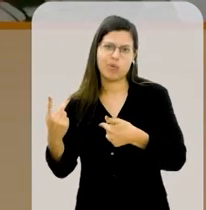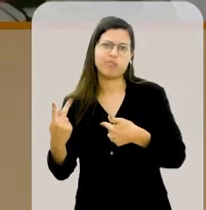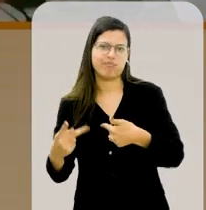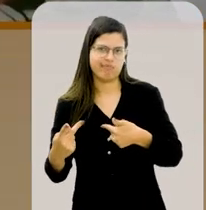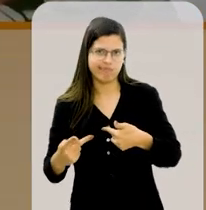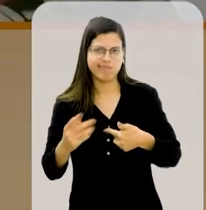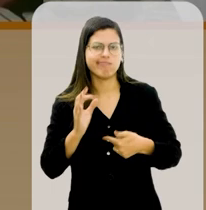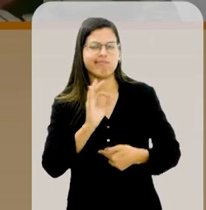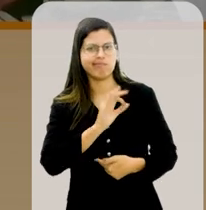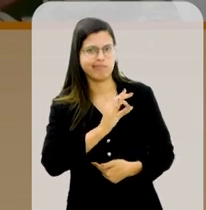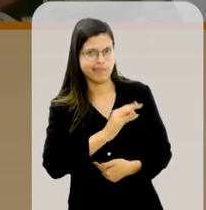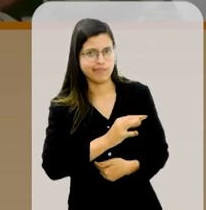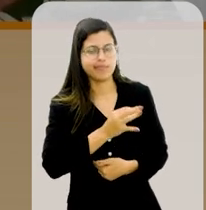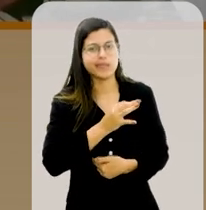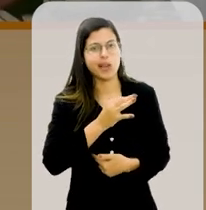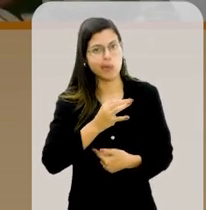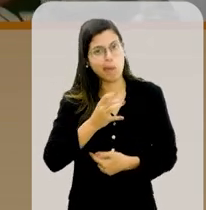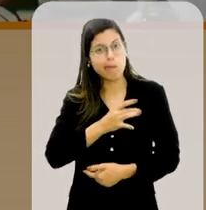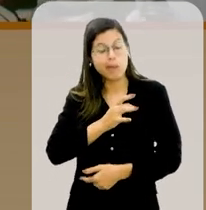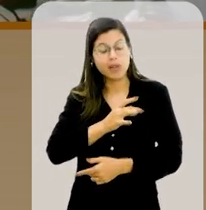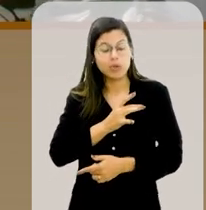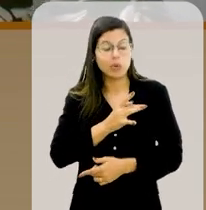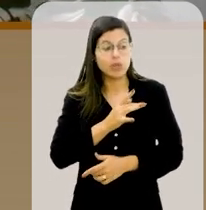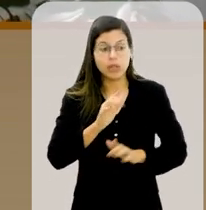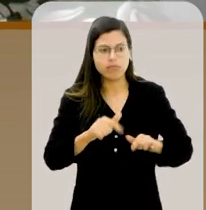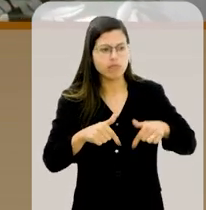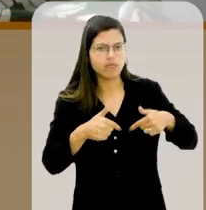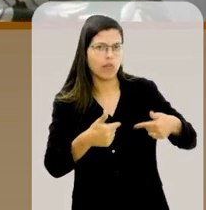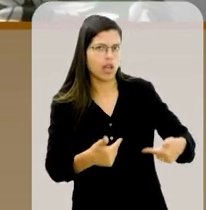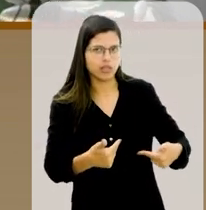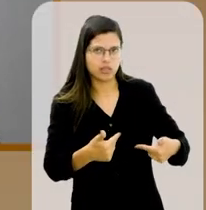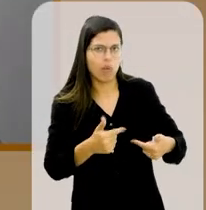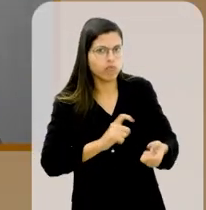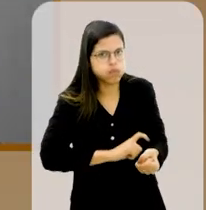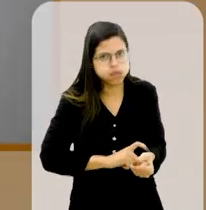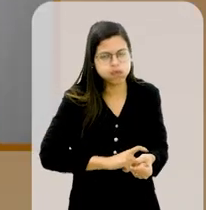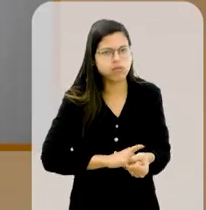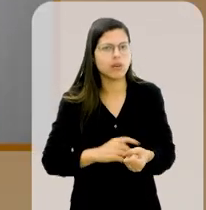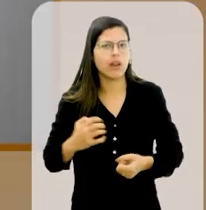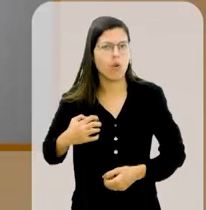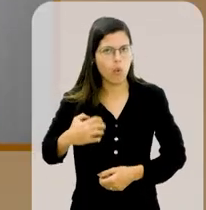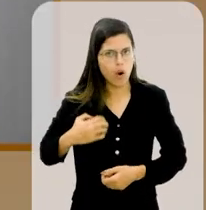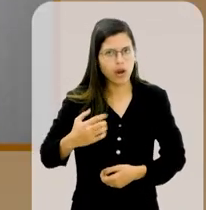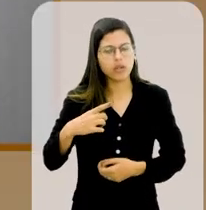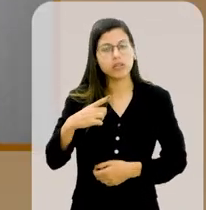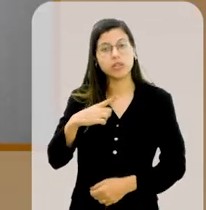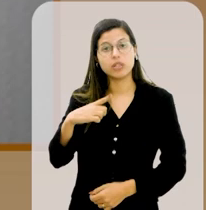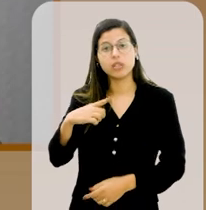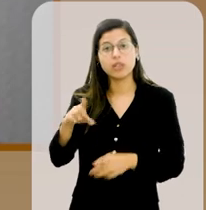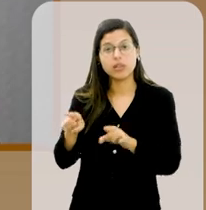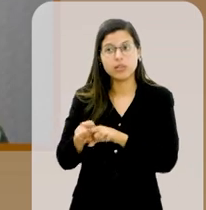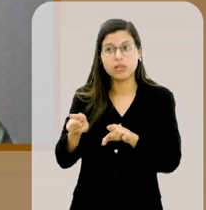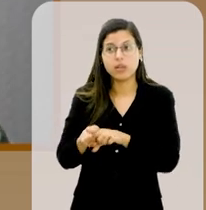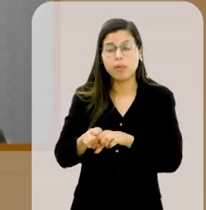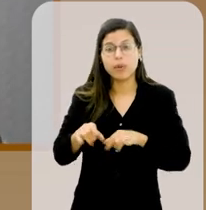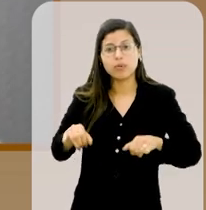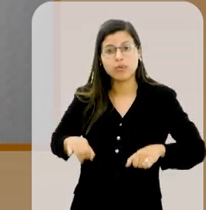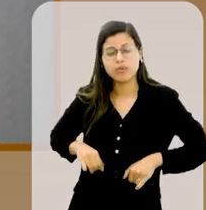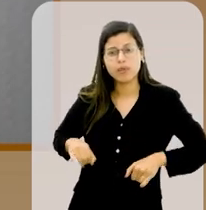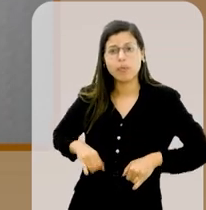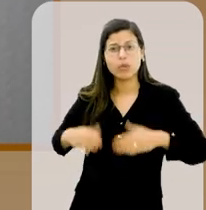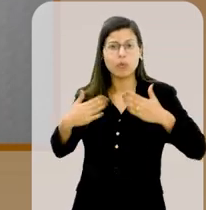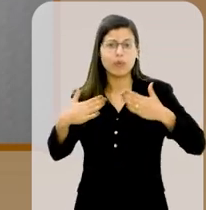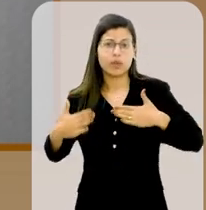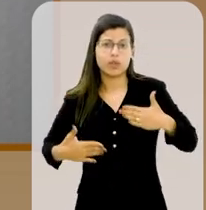reação explosiva que ele tinha em relação a isso. E, principalmente, em relação ao sofrimento físico que